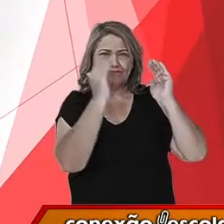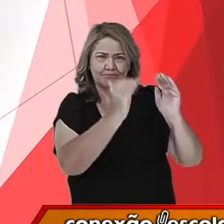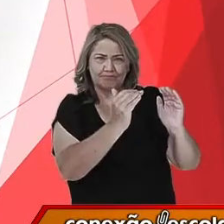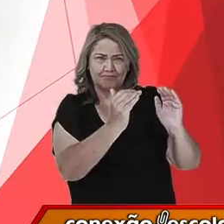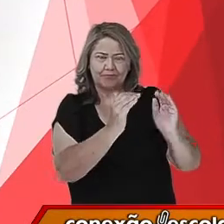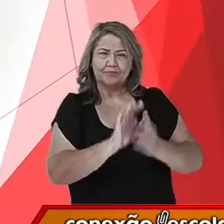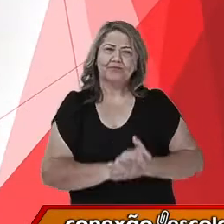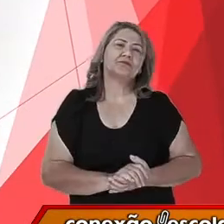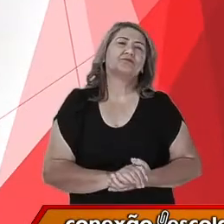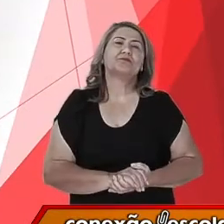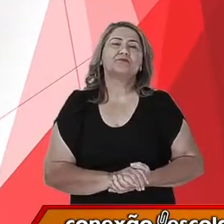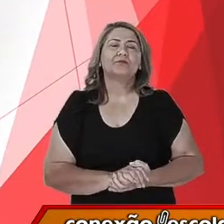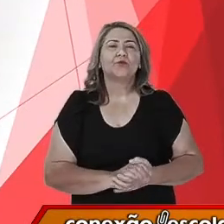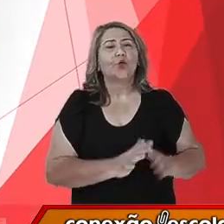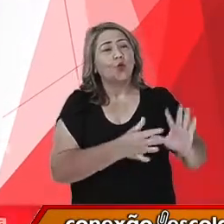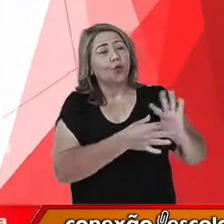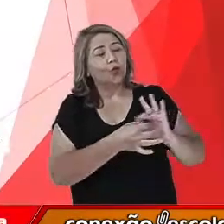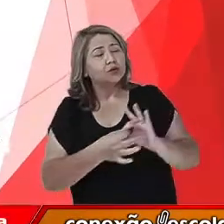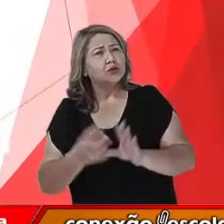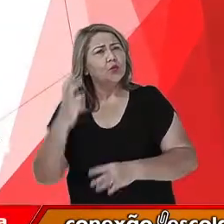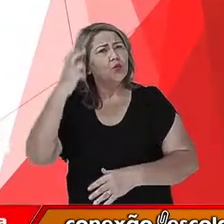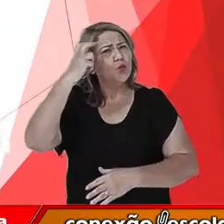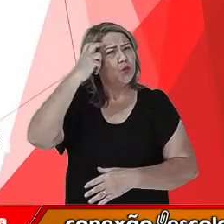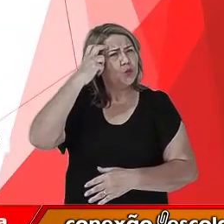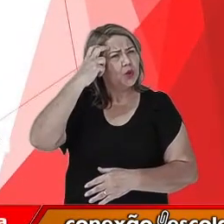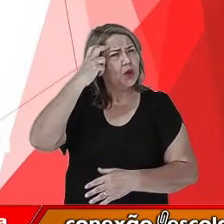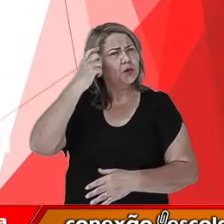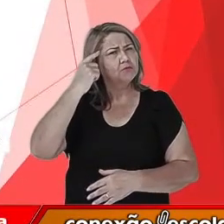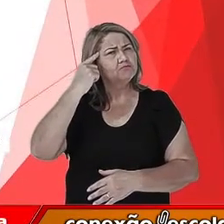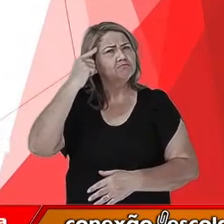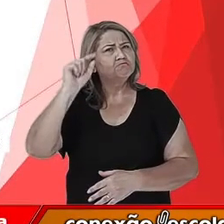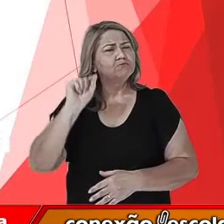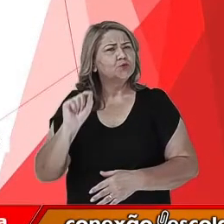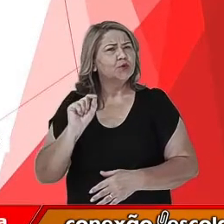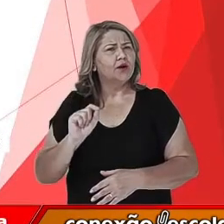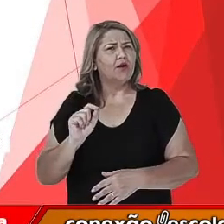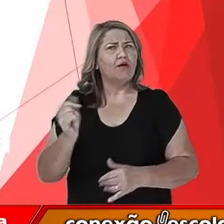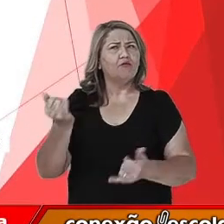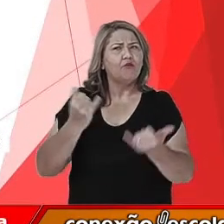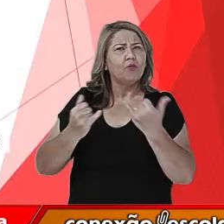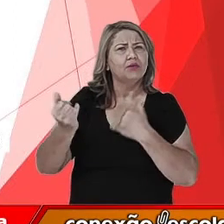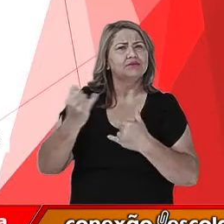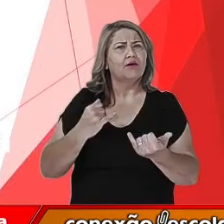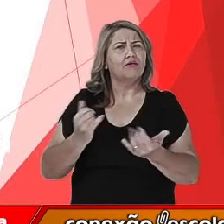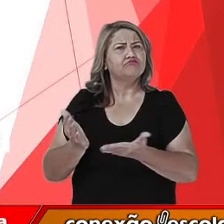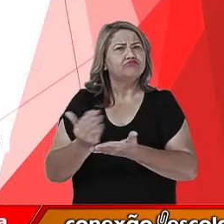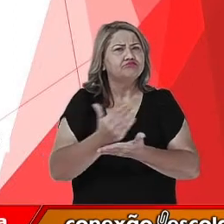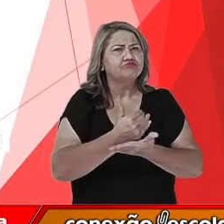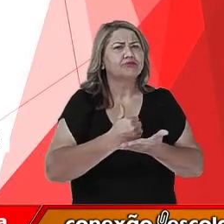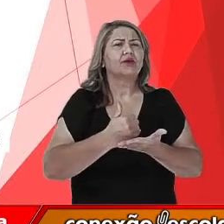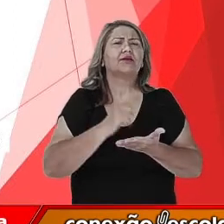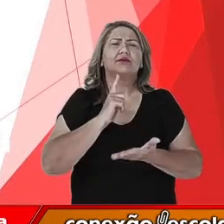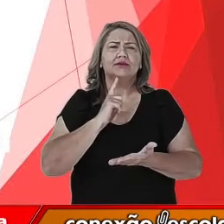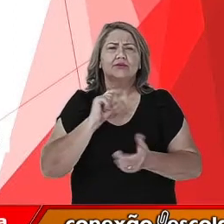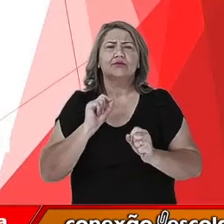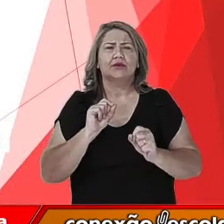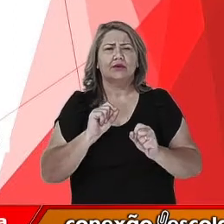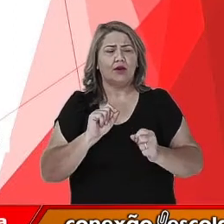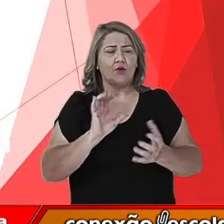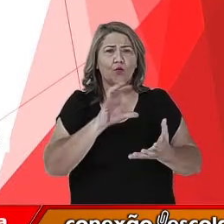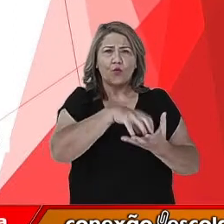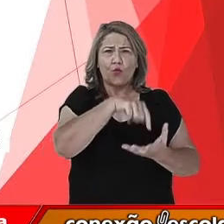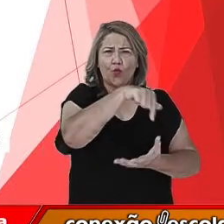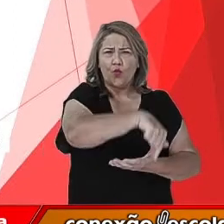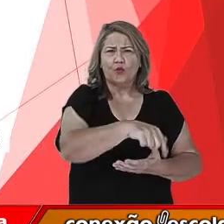contexto cultural, nós temos ali informações, nós temos dados que a civilização ou a